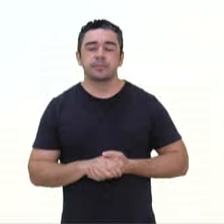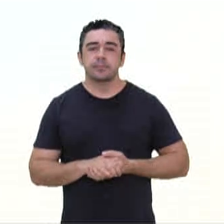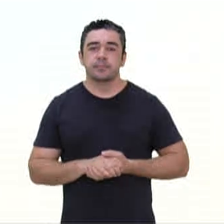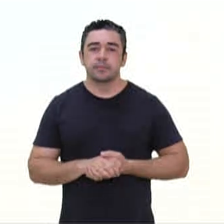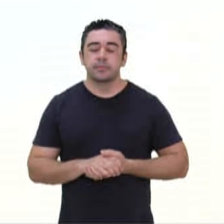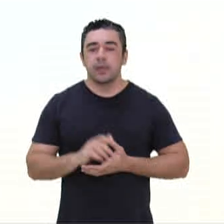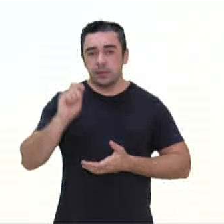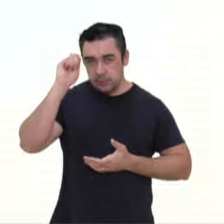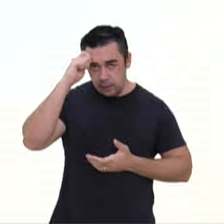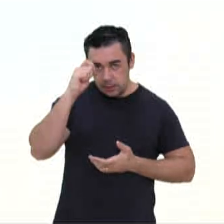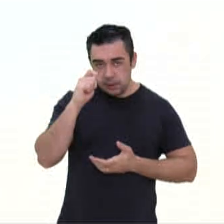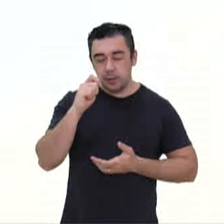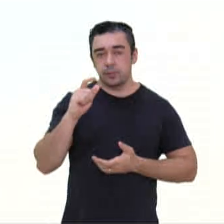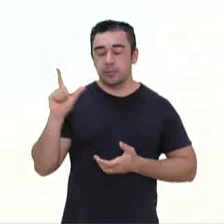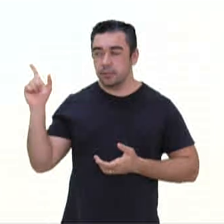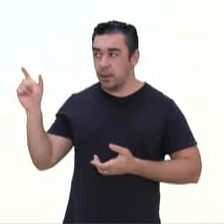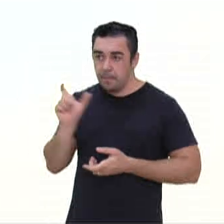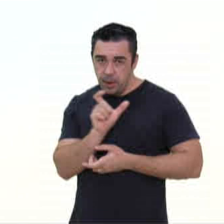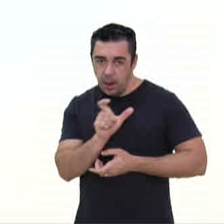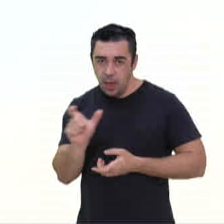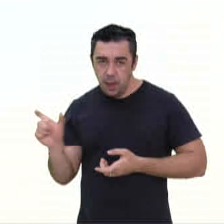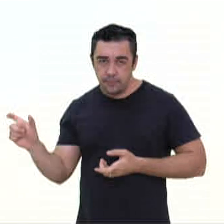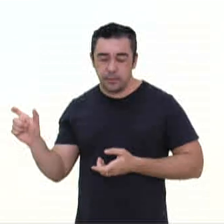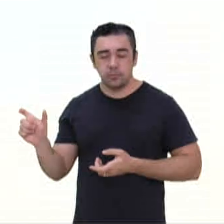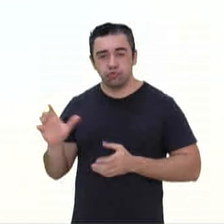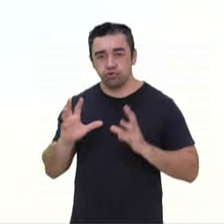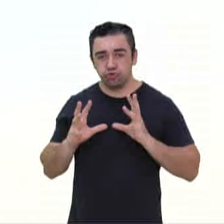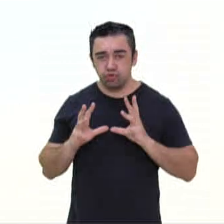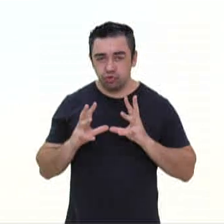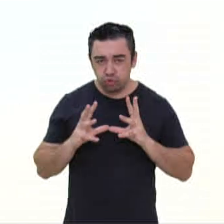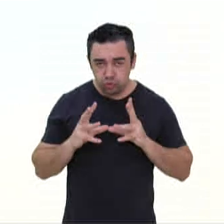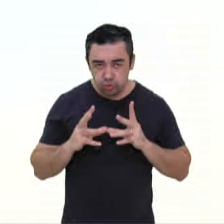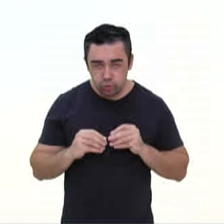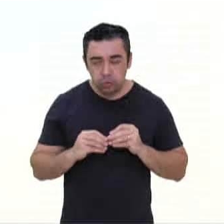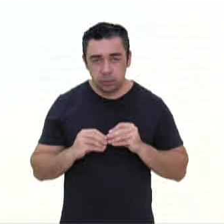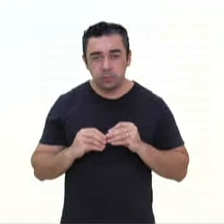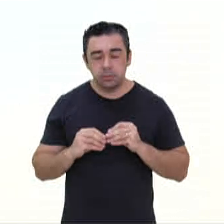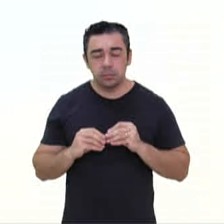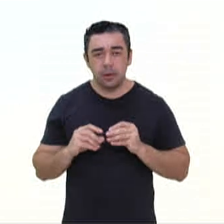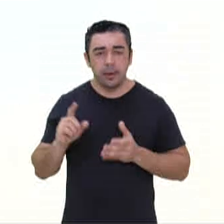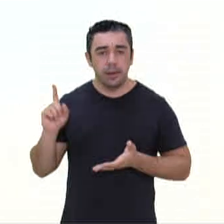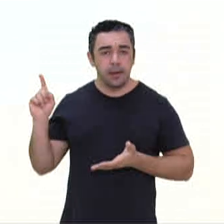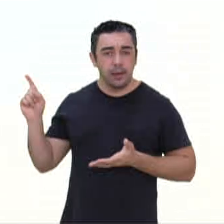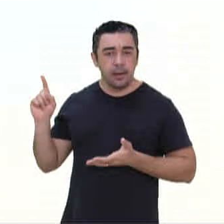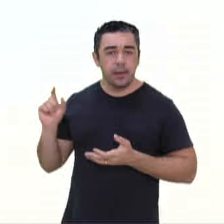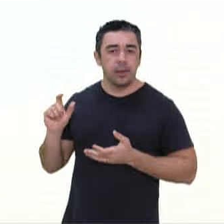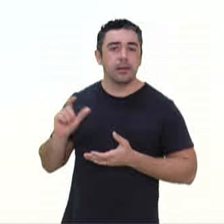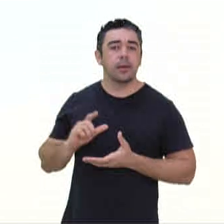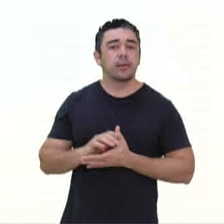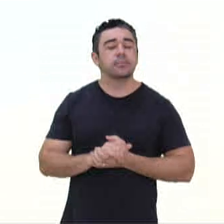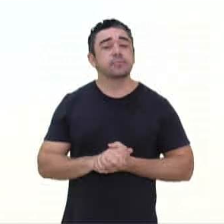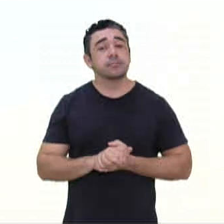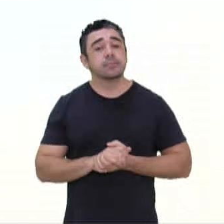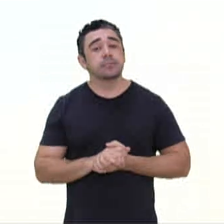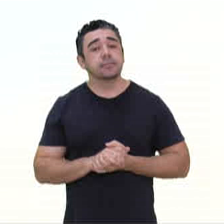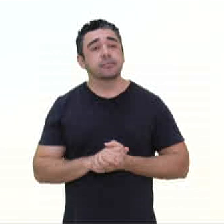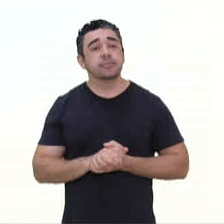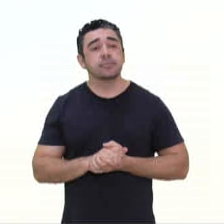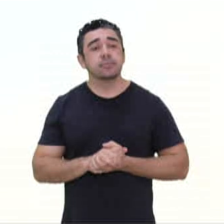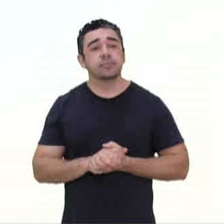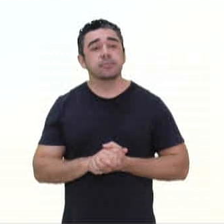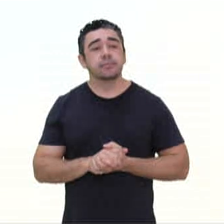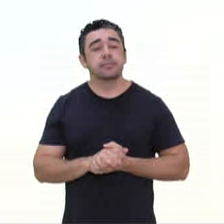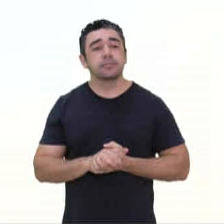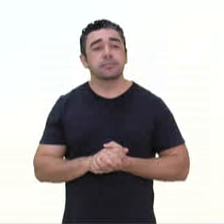Em negrito, rachara, partindo-se, investir, haviam transformado, reconhecendo